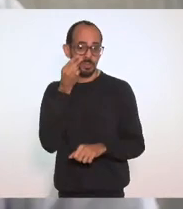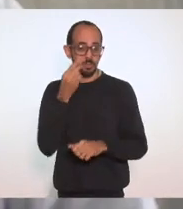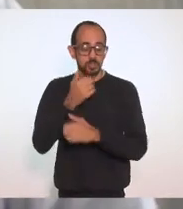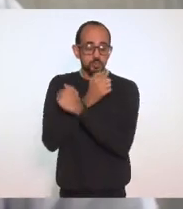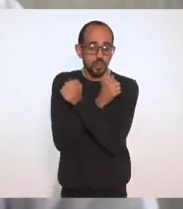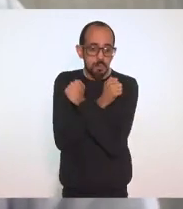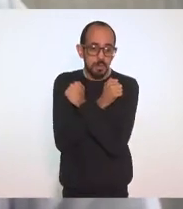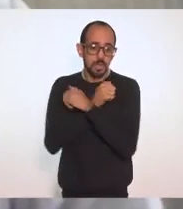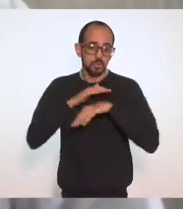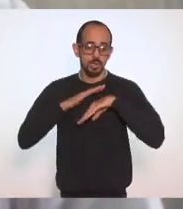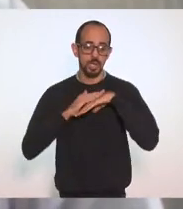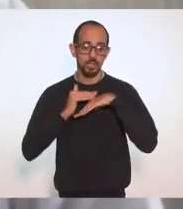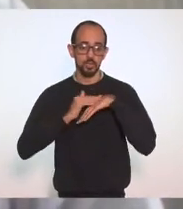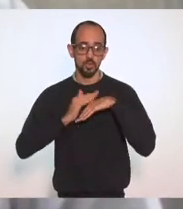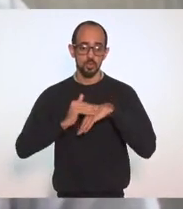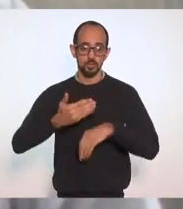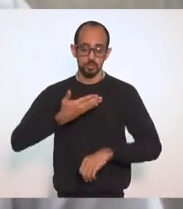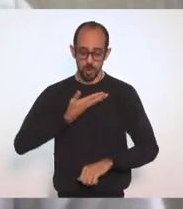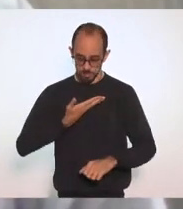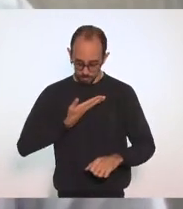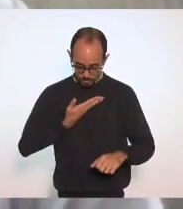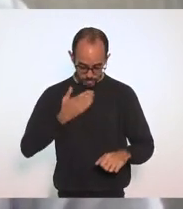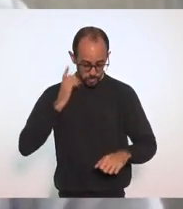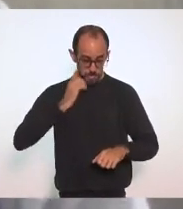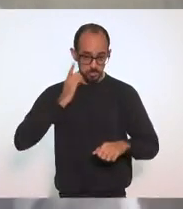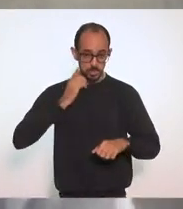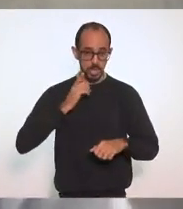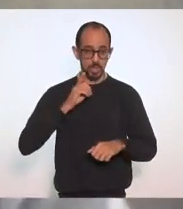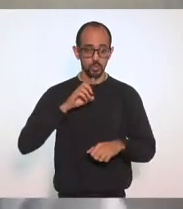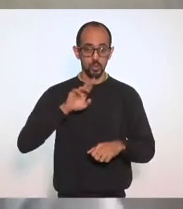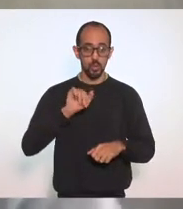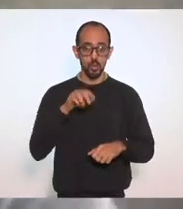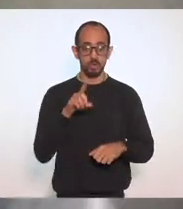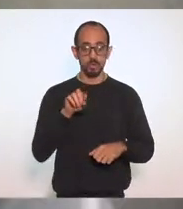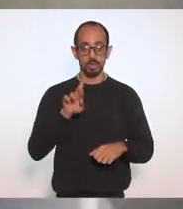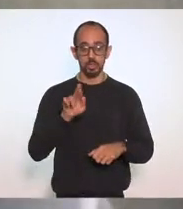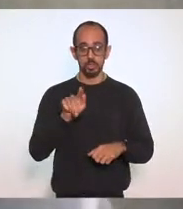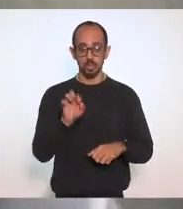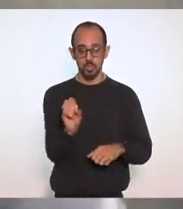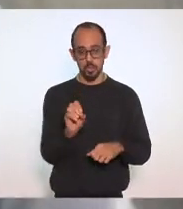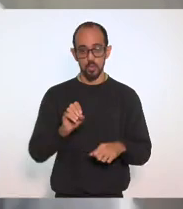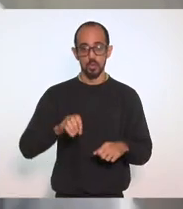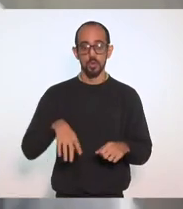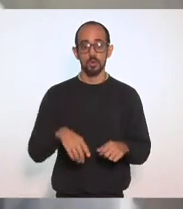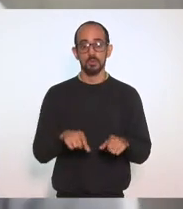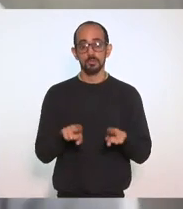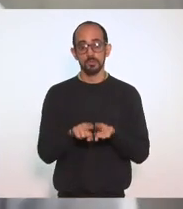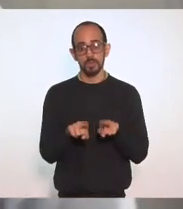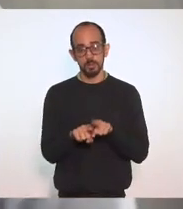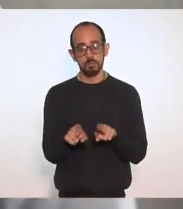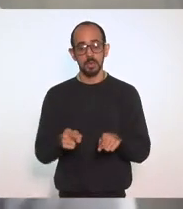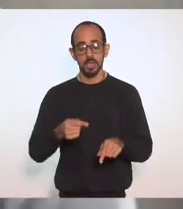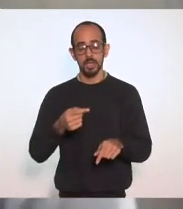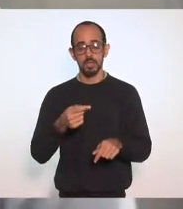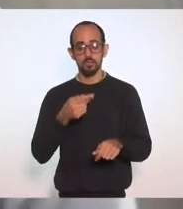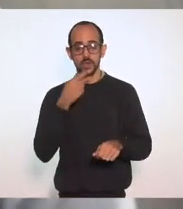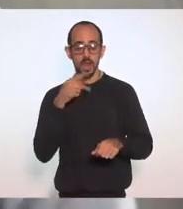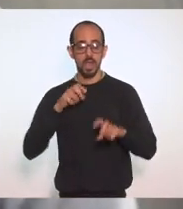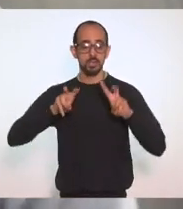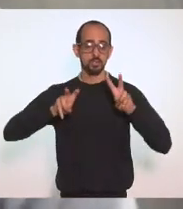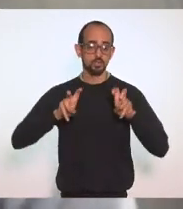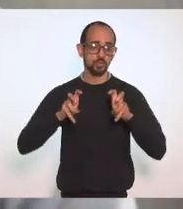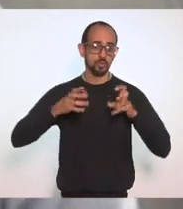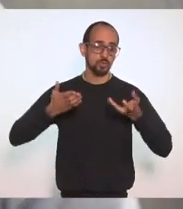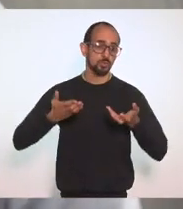carinhoso para o nosso amigo deputado Rodrigo Bacelar que aniversariou ontem e me filiar ao discurso do